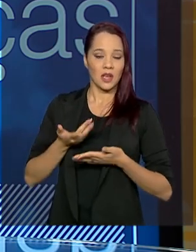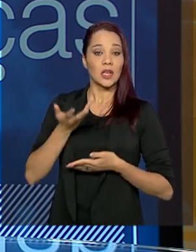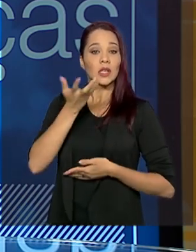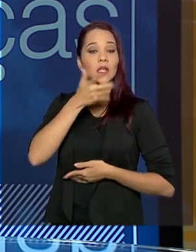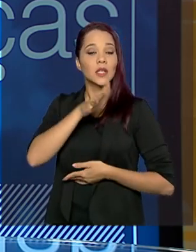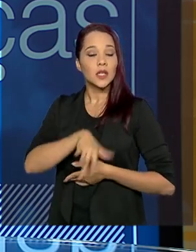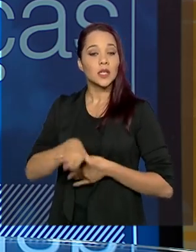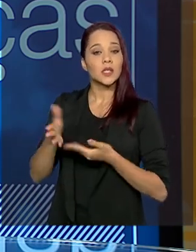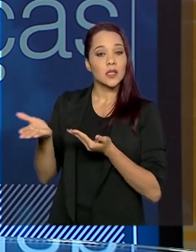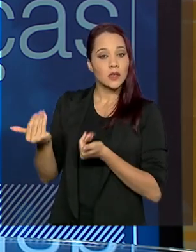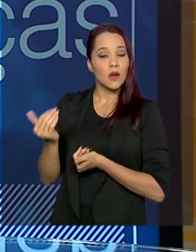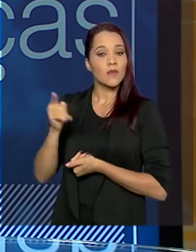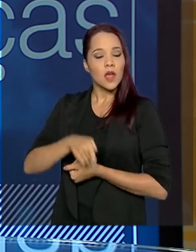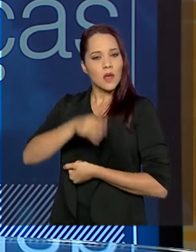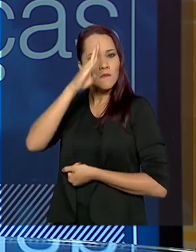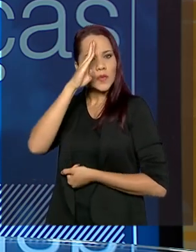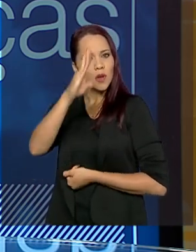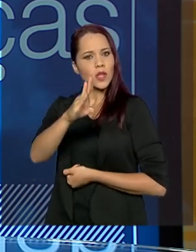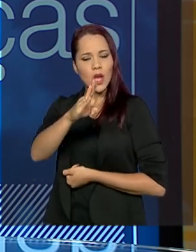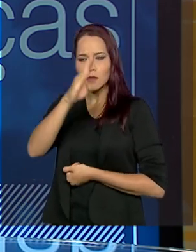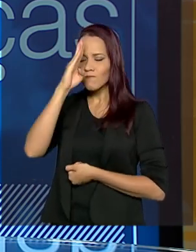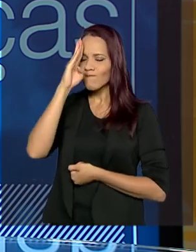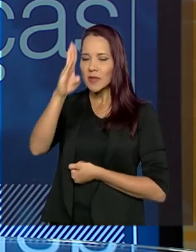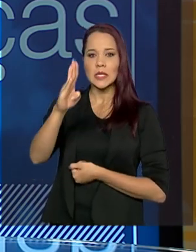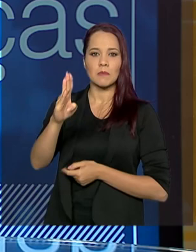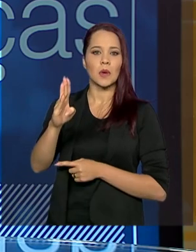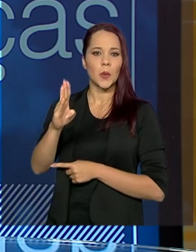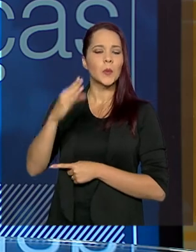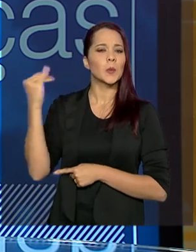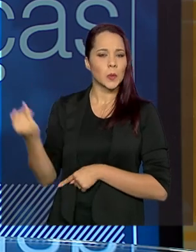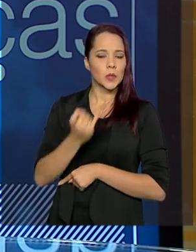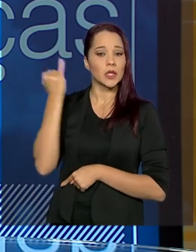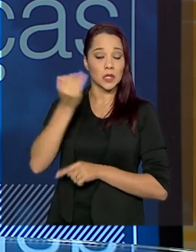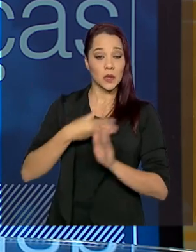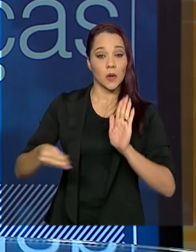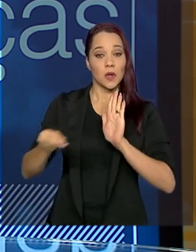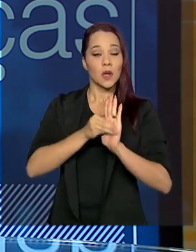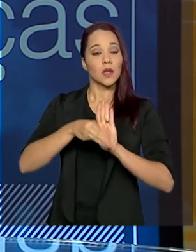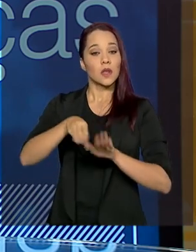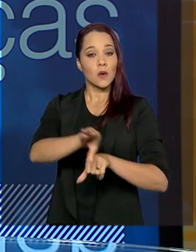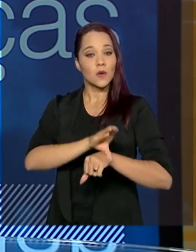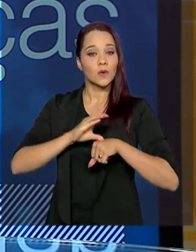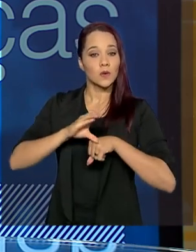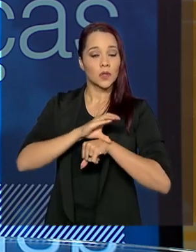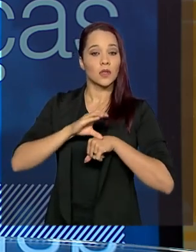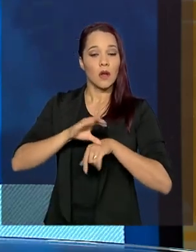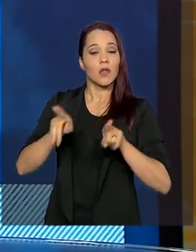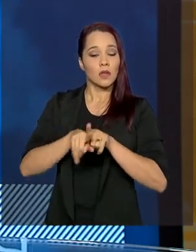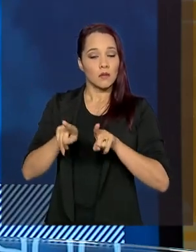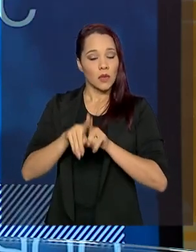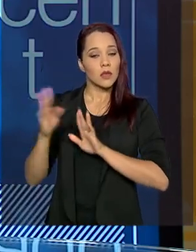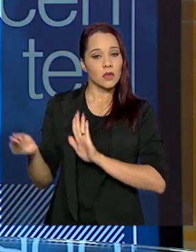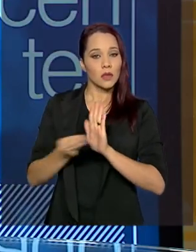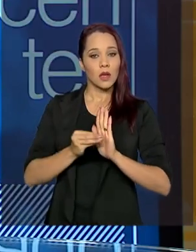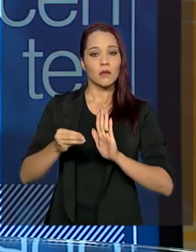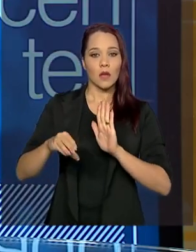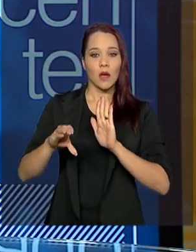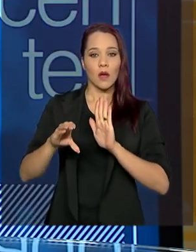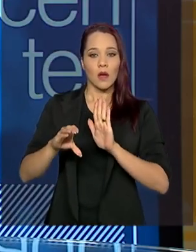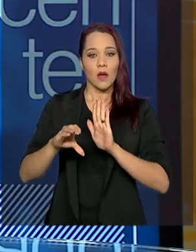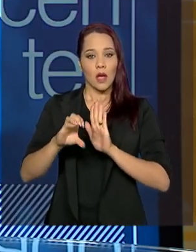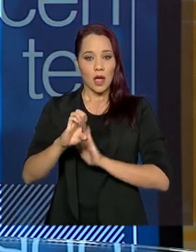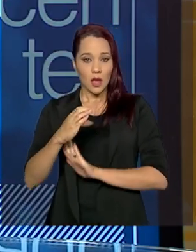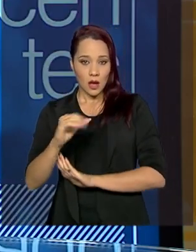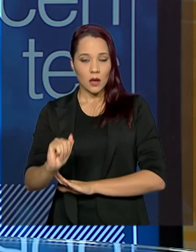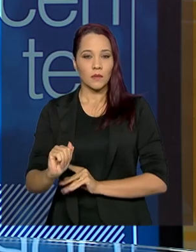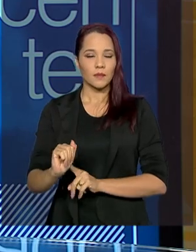adolescentes são prioridade absoluta, é o segundo ponto. Isso está na Constituição, isso está no próprio Estatuto da Criança e Adolescente, ou seja, a razão de ser, a